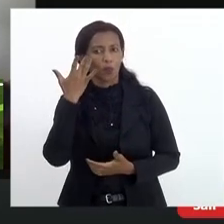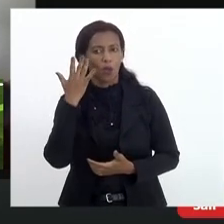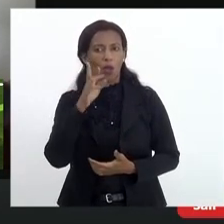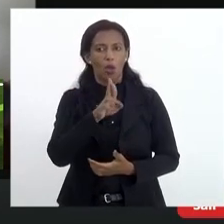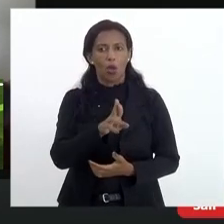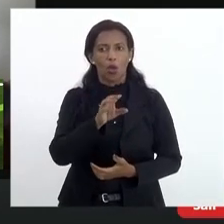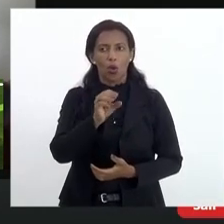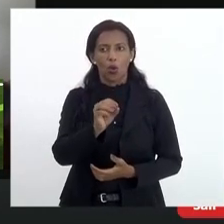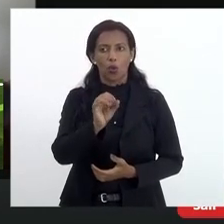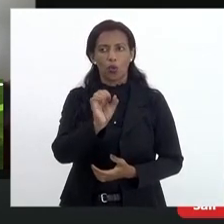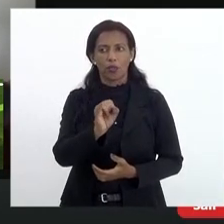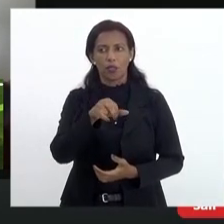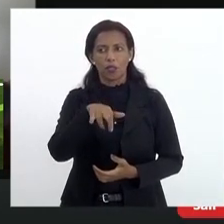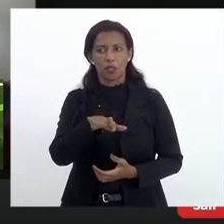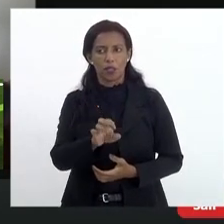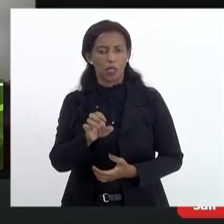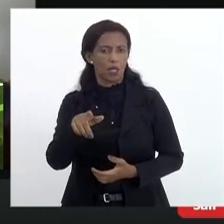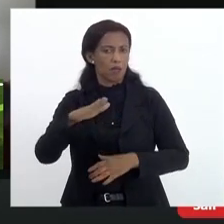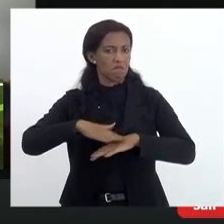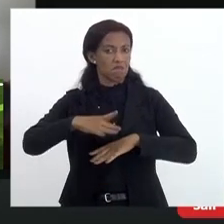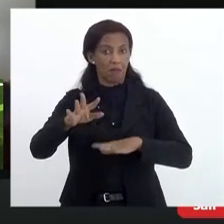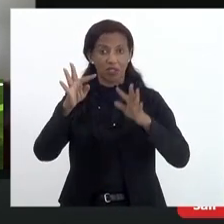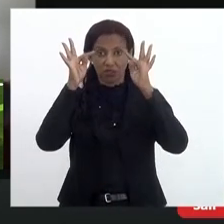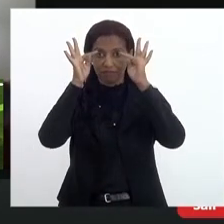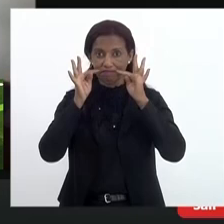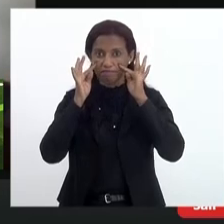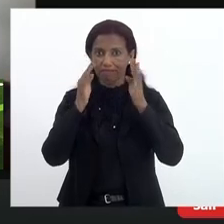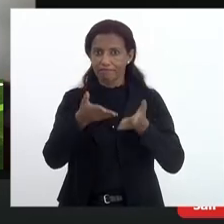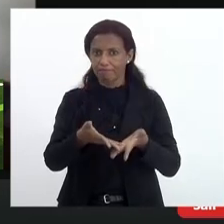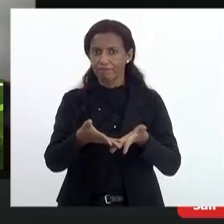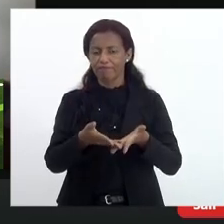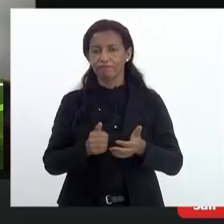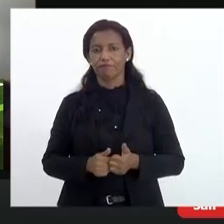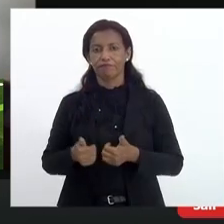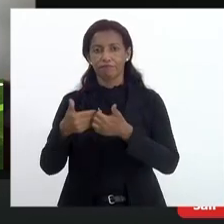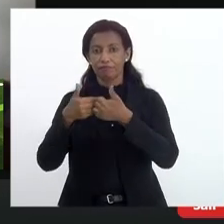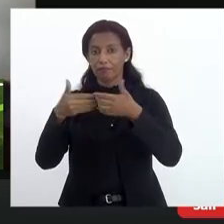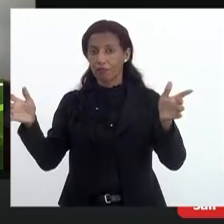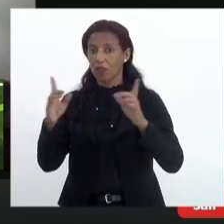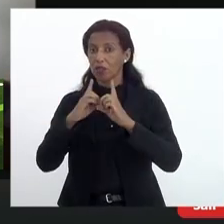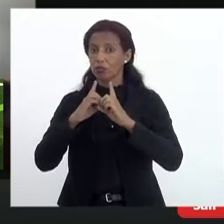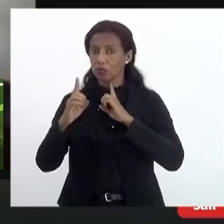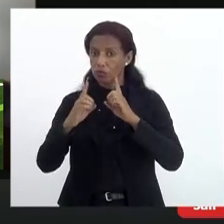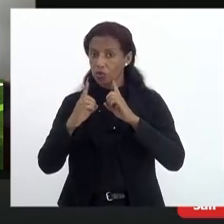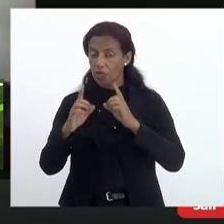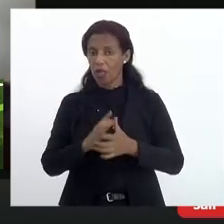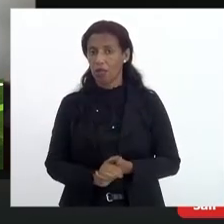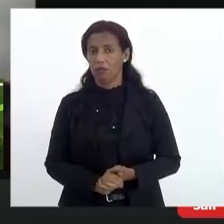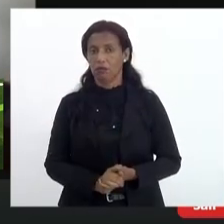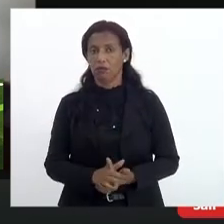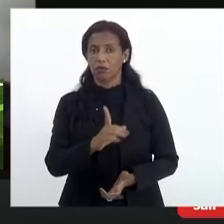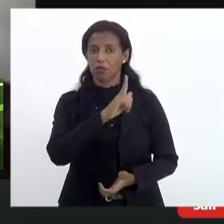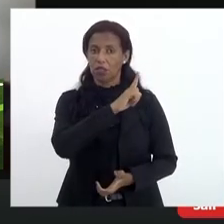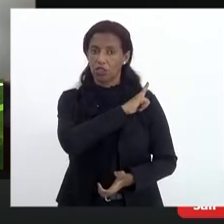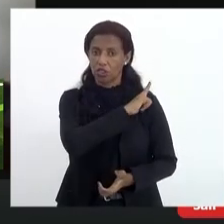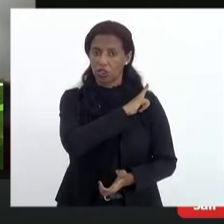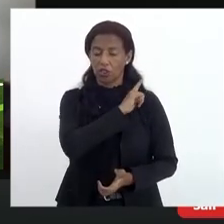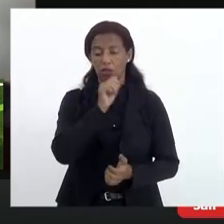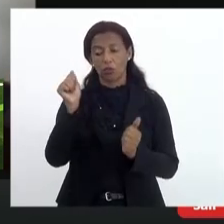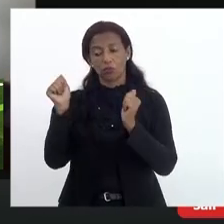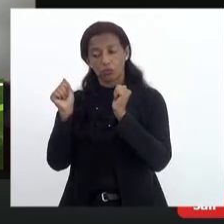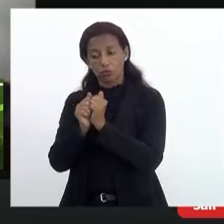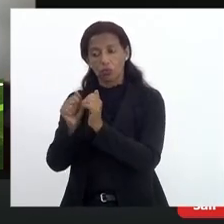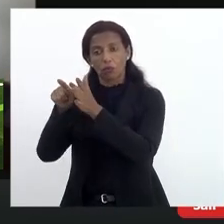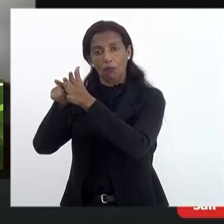pode, é uma das maiores testemunhas disso, a abertura do diálogo, da gestão com os inspetores.